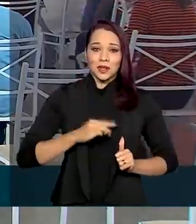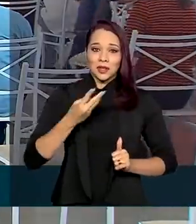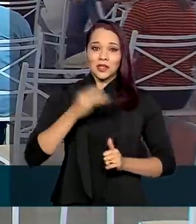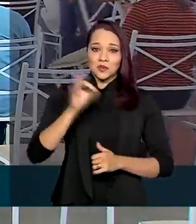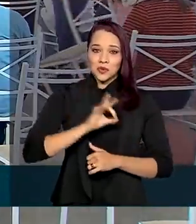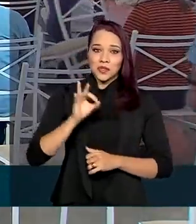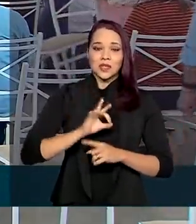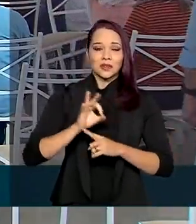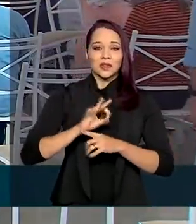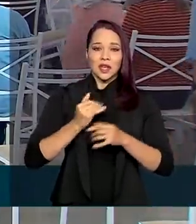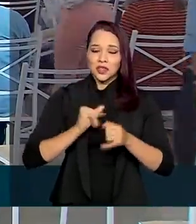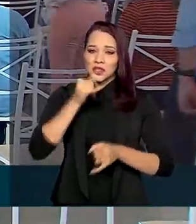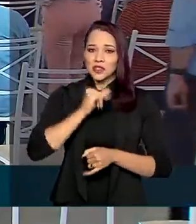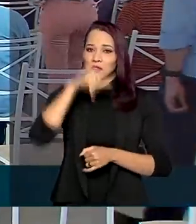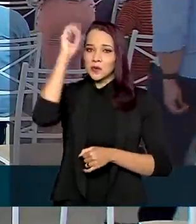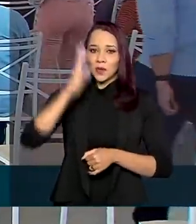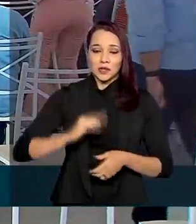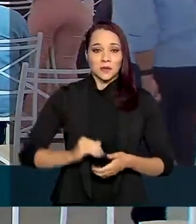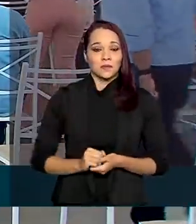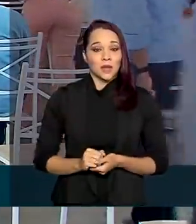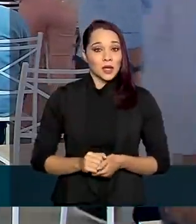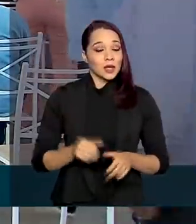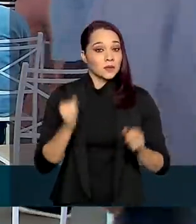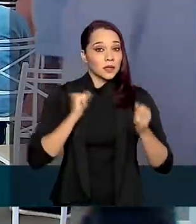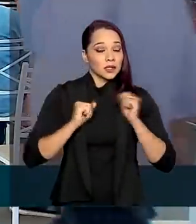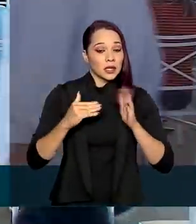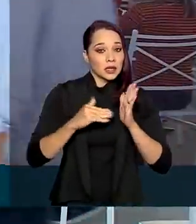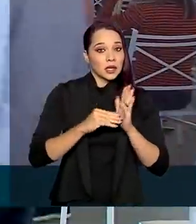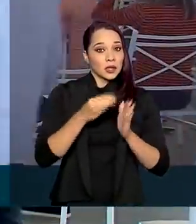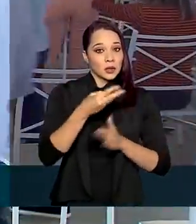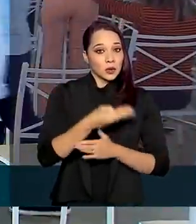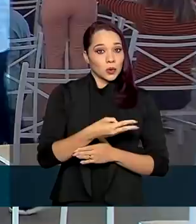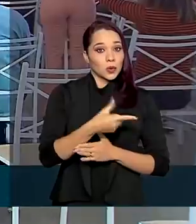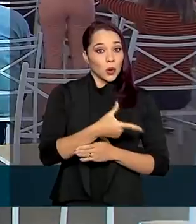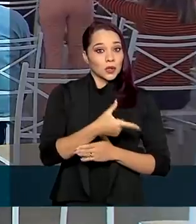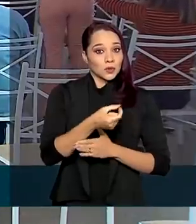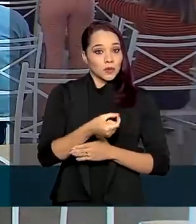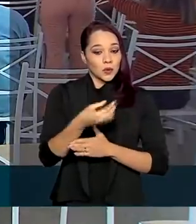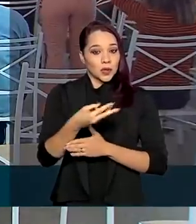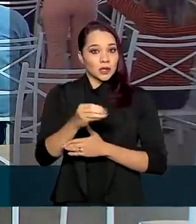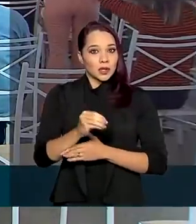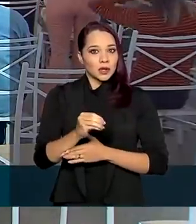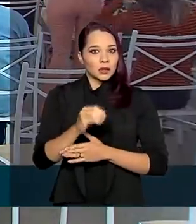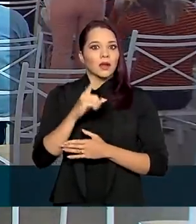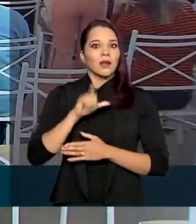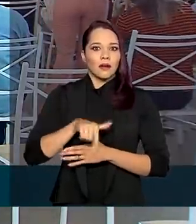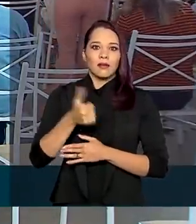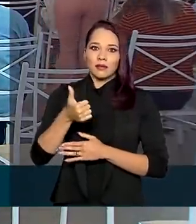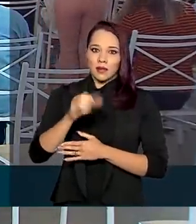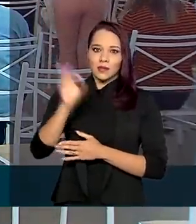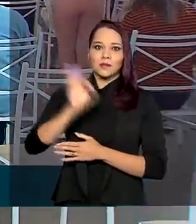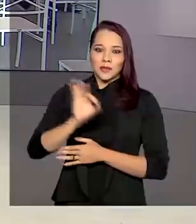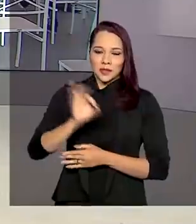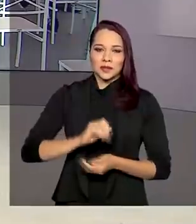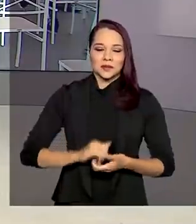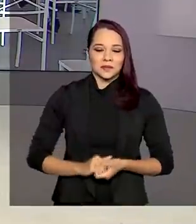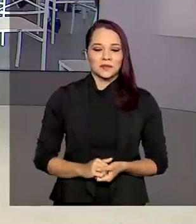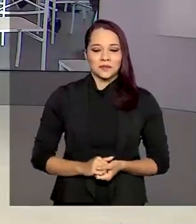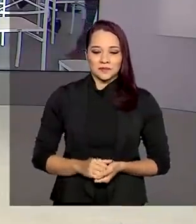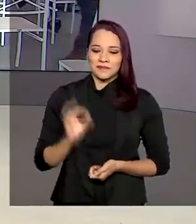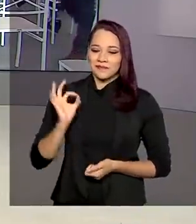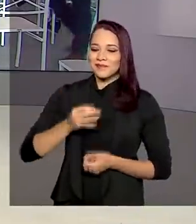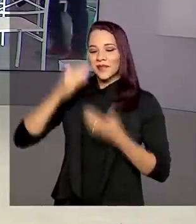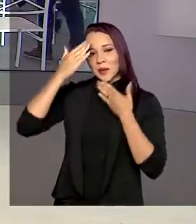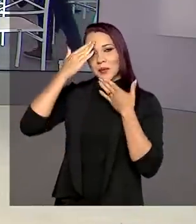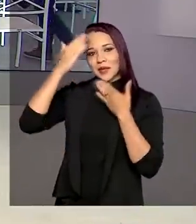energética do país. E a expectativa é que até 2030 chegue a 10%. Renata. Tá certo,